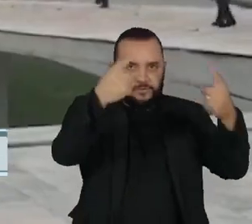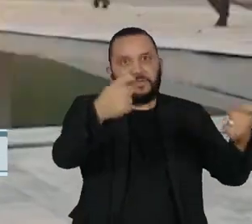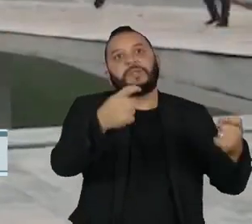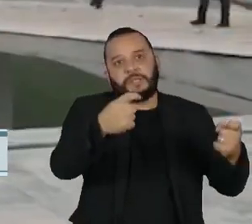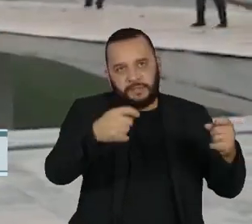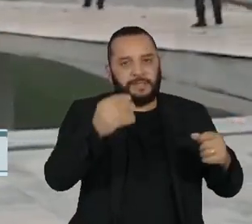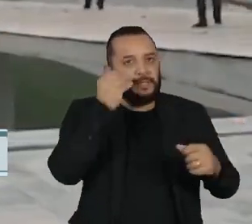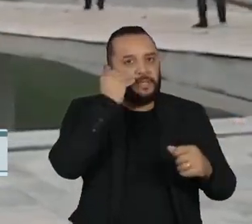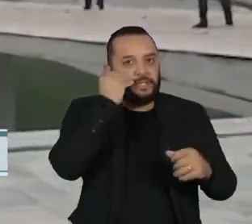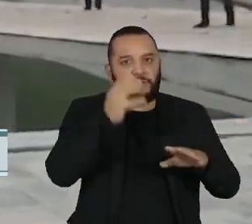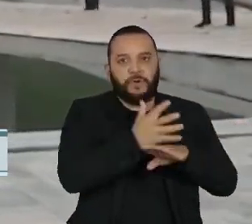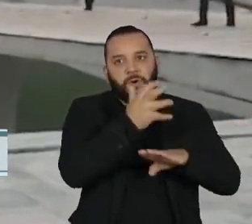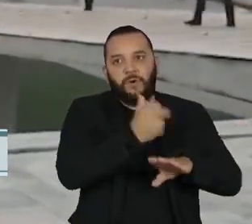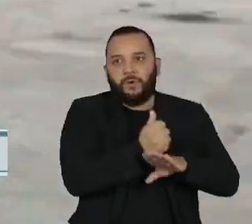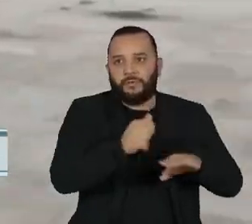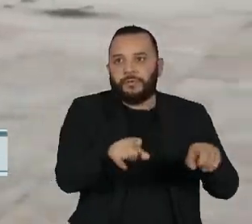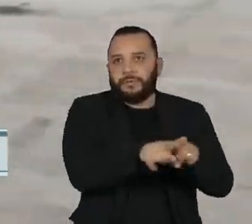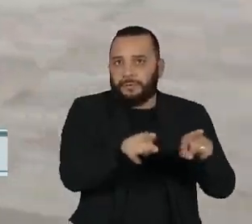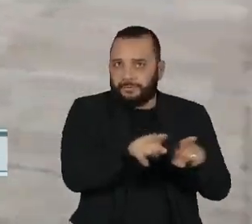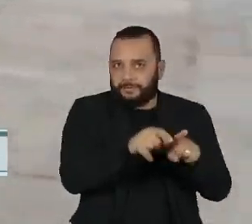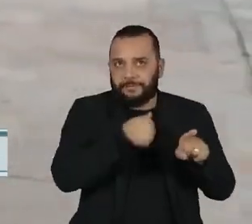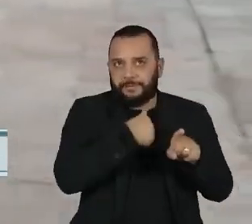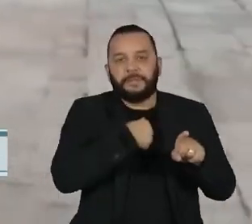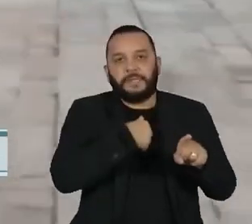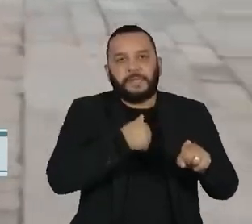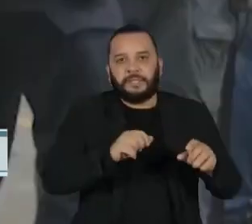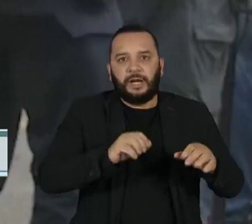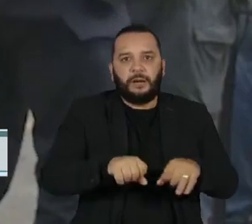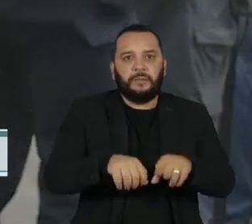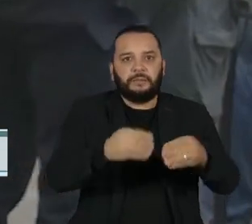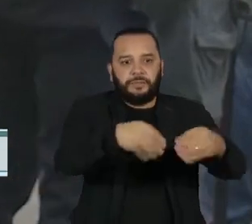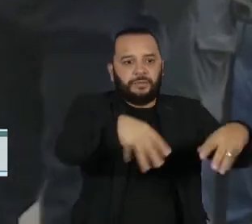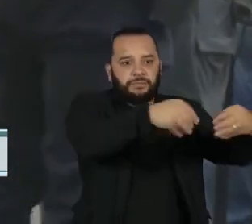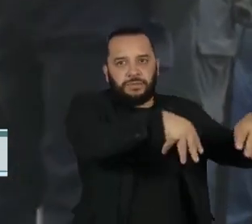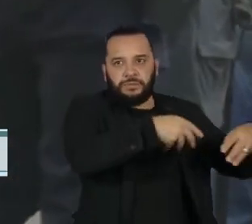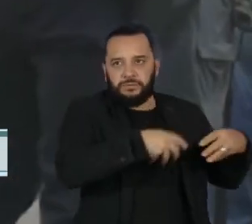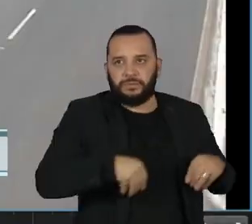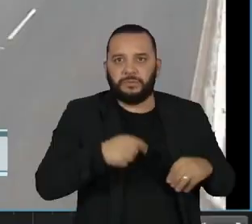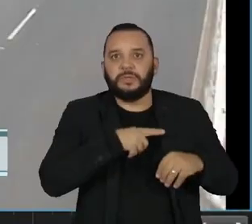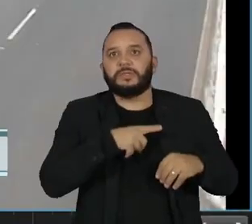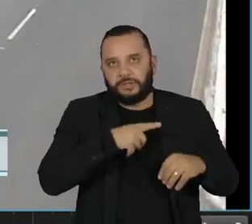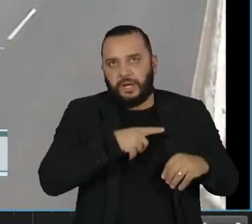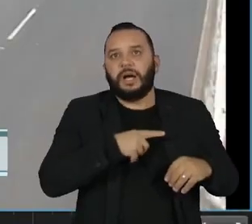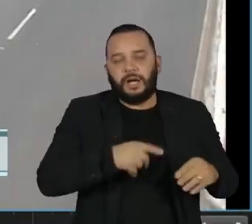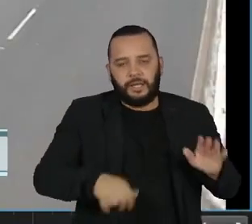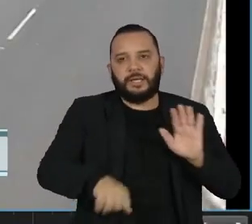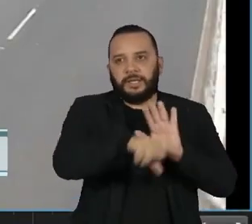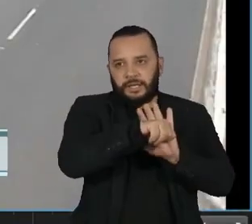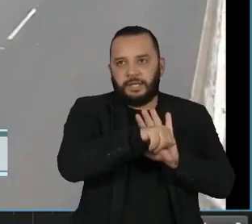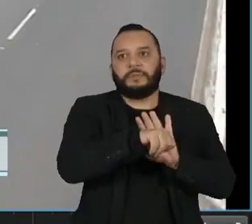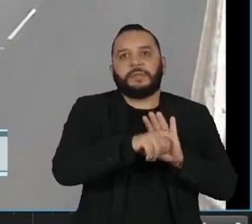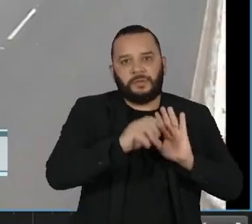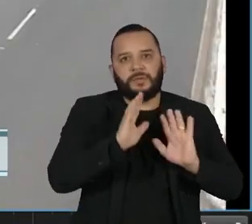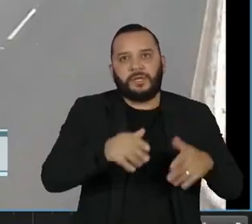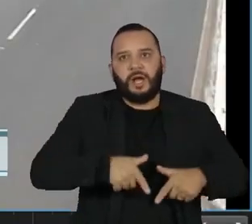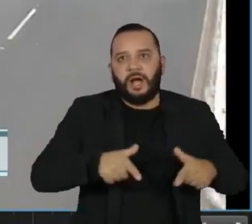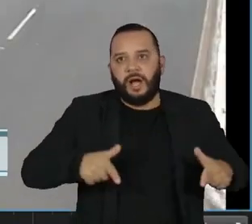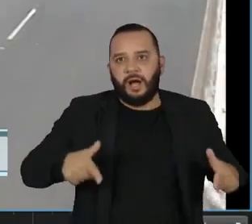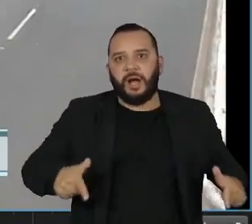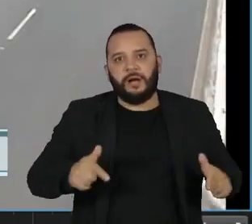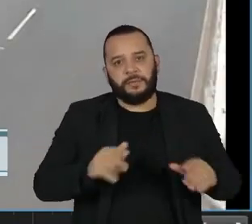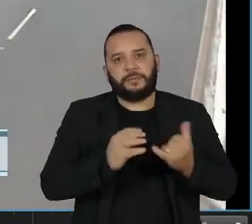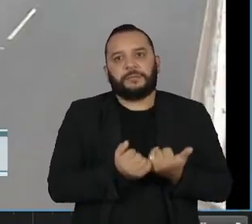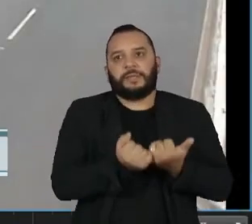tentativa de golpe de Estado, dano qualificado, associação criminosa armada e deterioração de